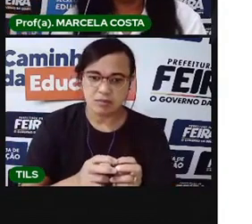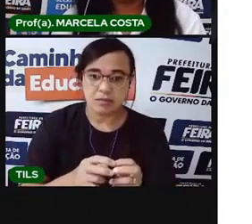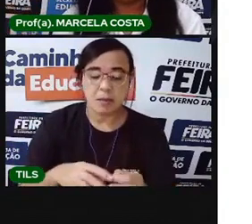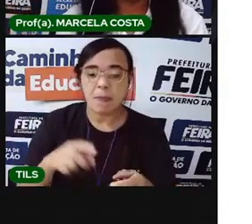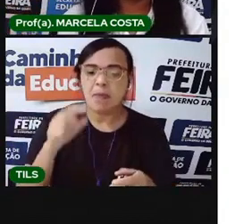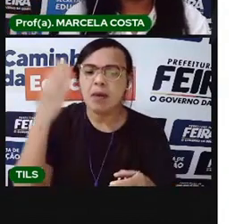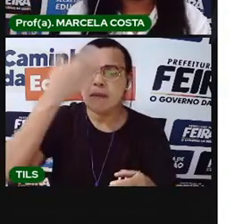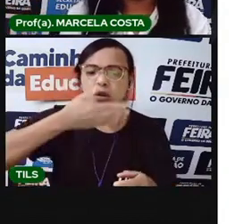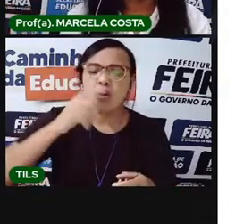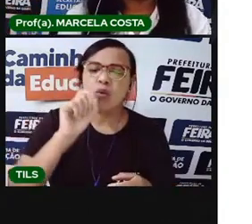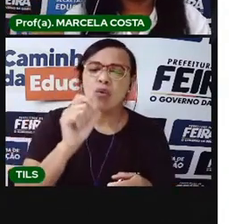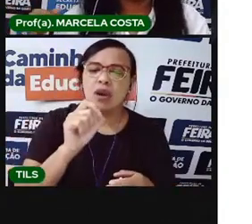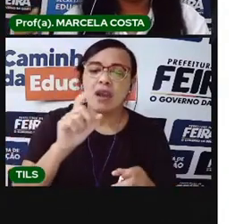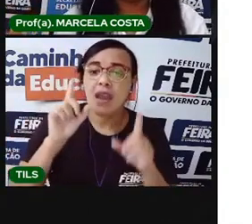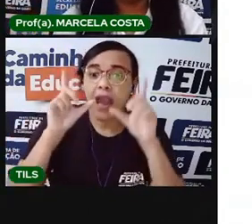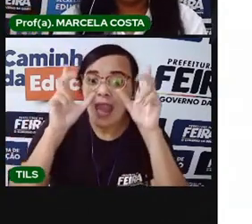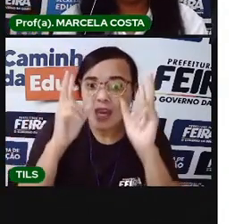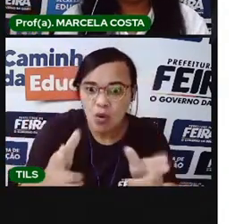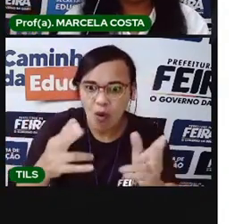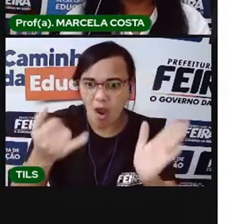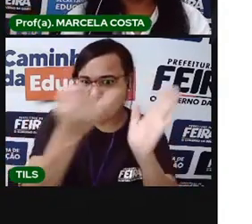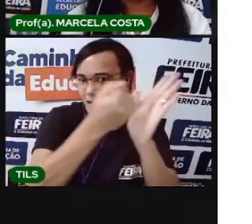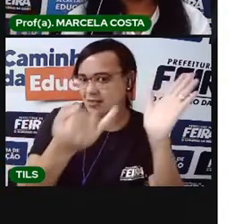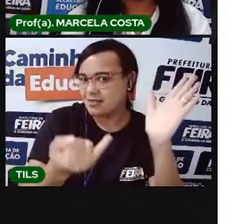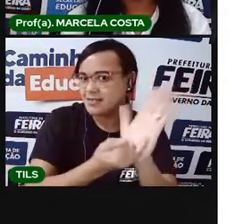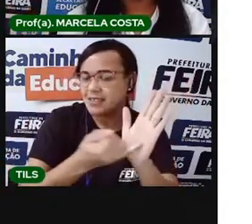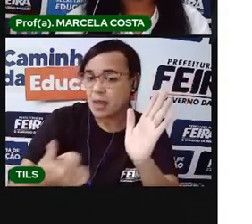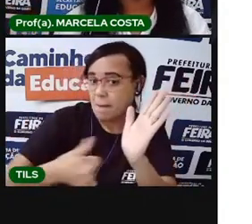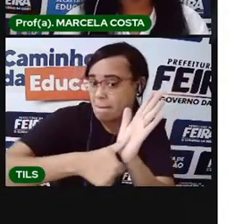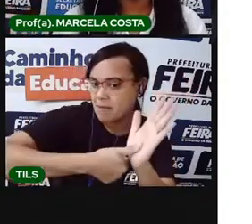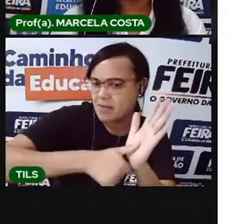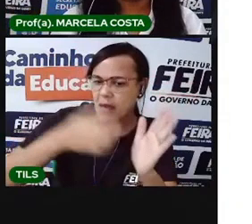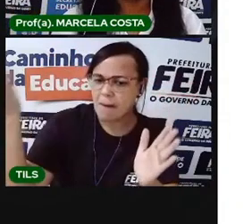traz a identidade de Bianca, traz a história da família de Bianca.